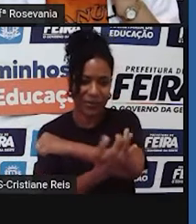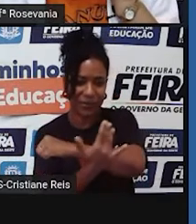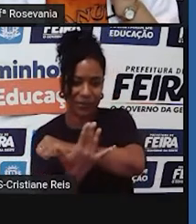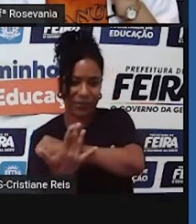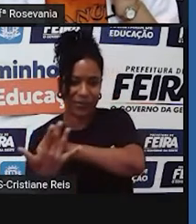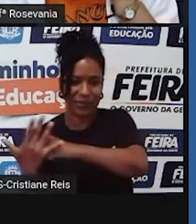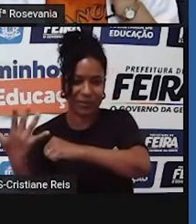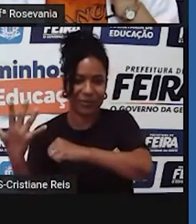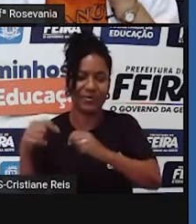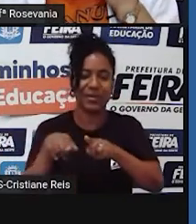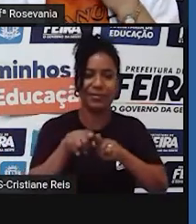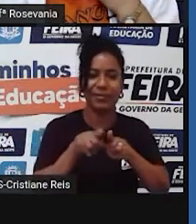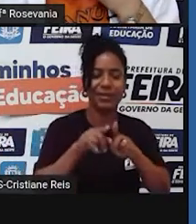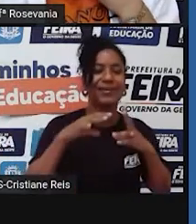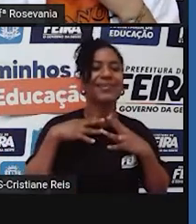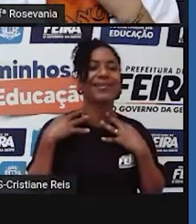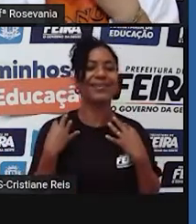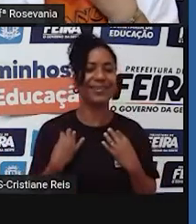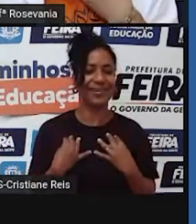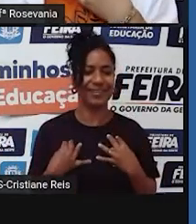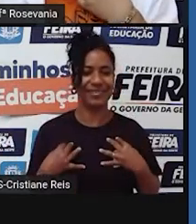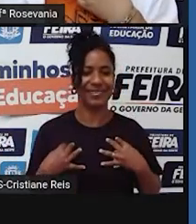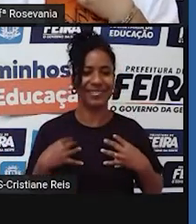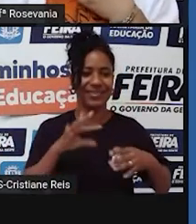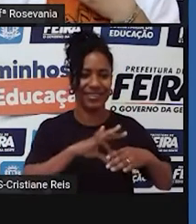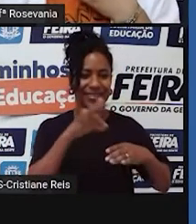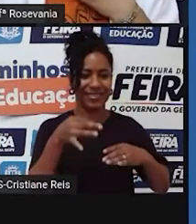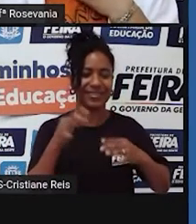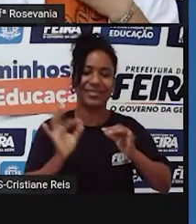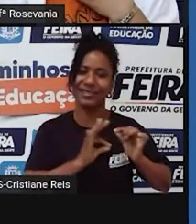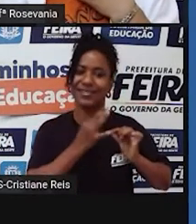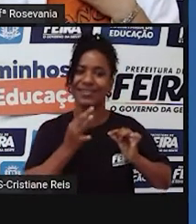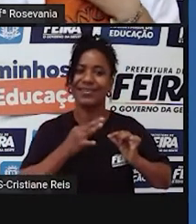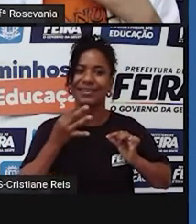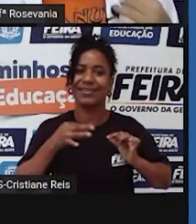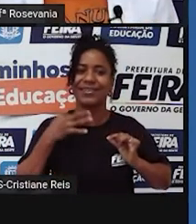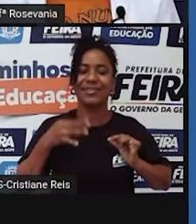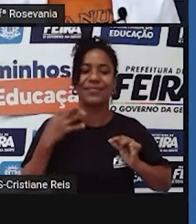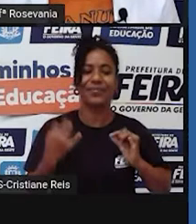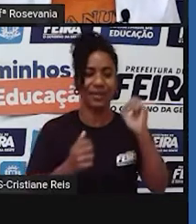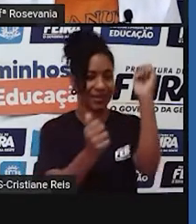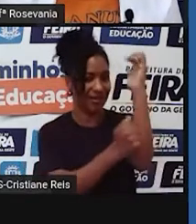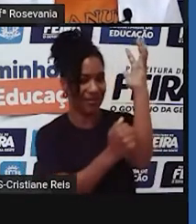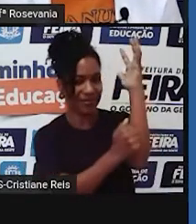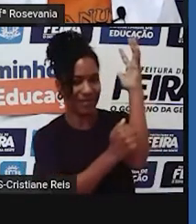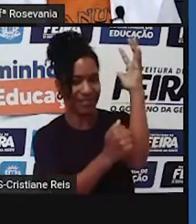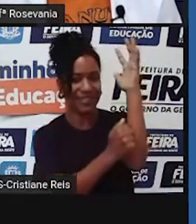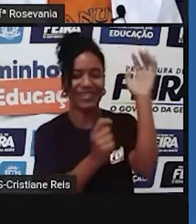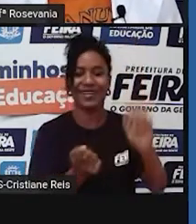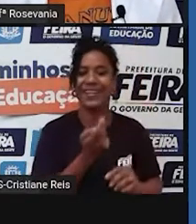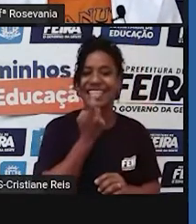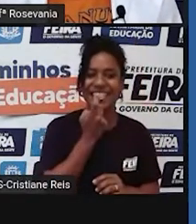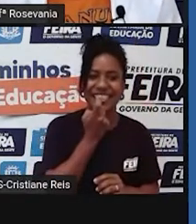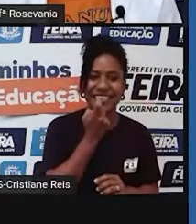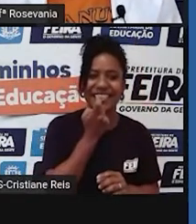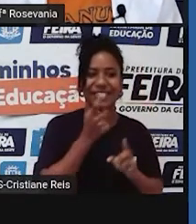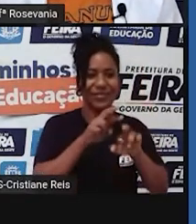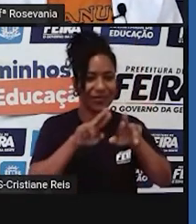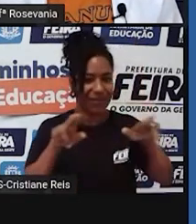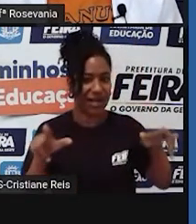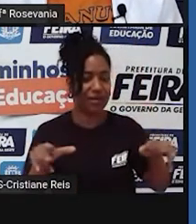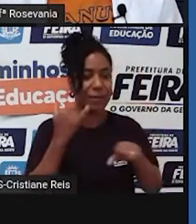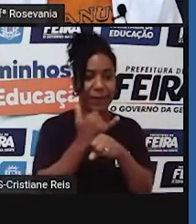né, usando as sementes, como eu falei para vocês, usando madeiras, ossos, alguns tipos de metais que tinham aqui.